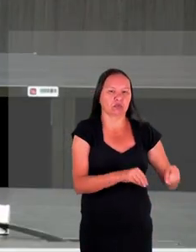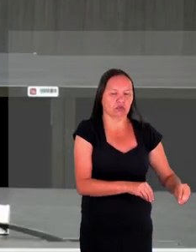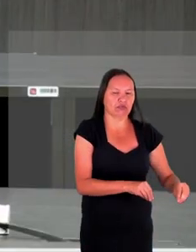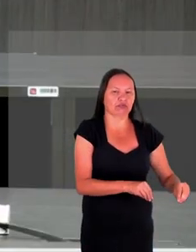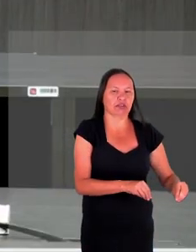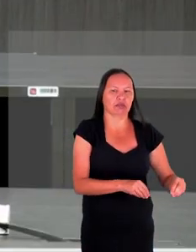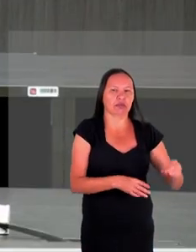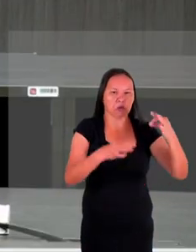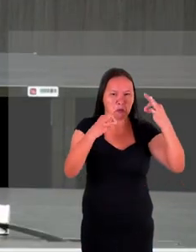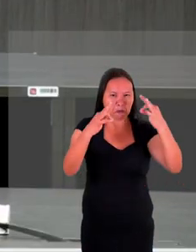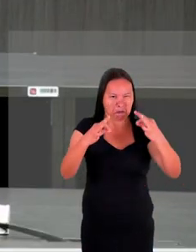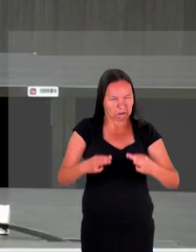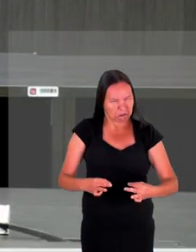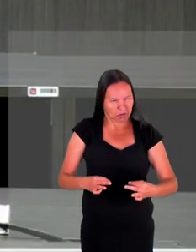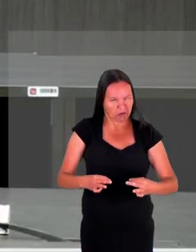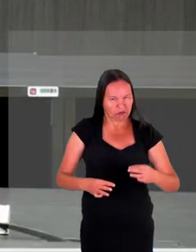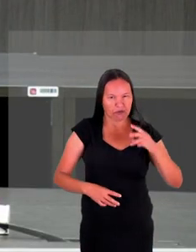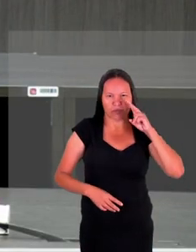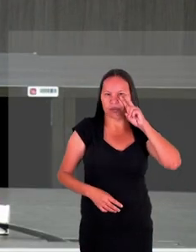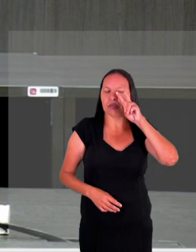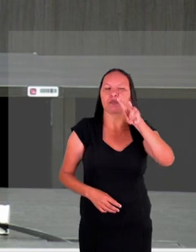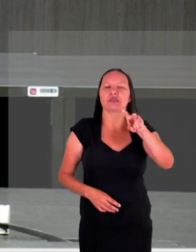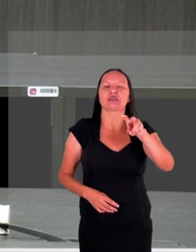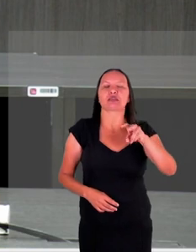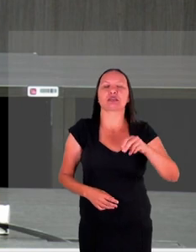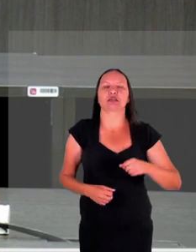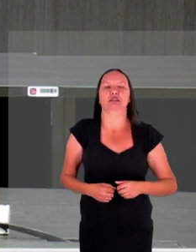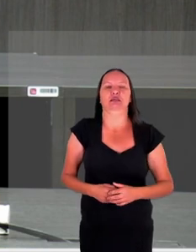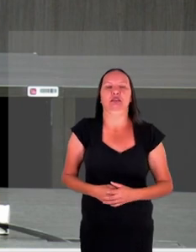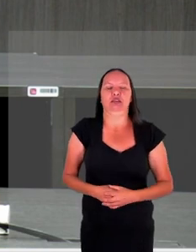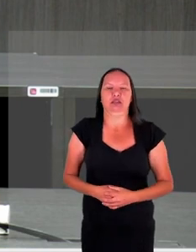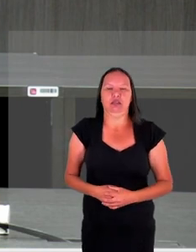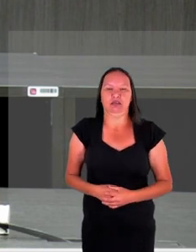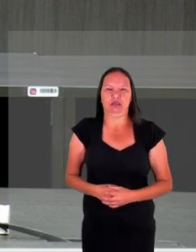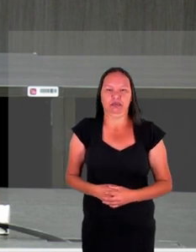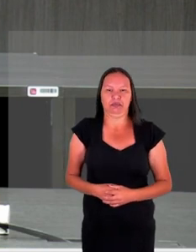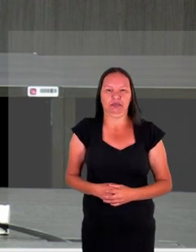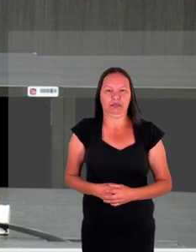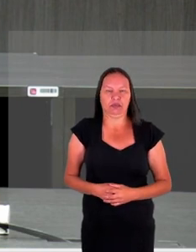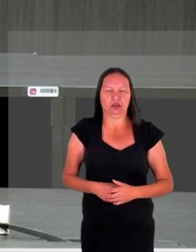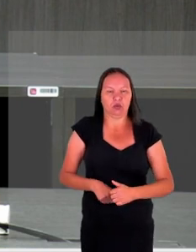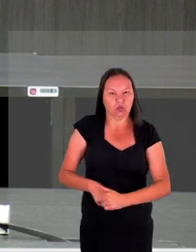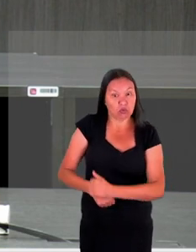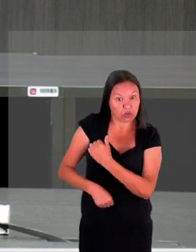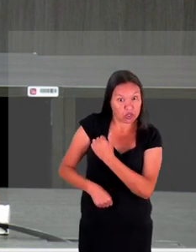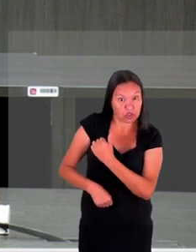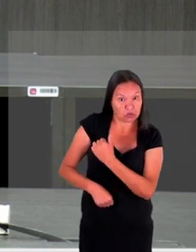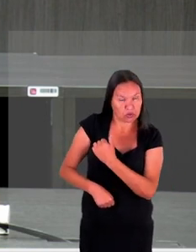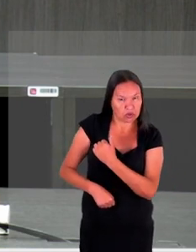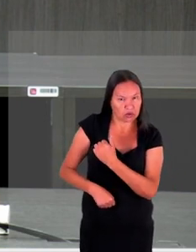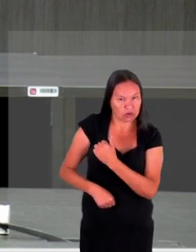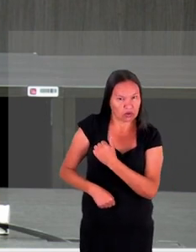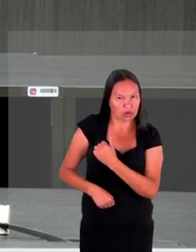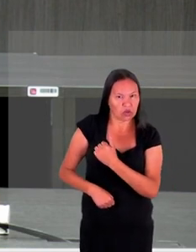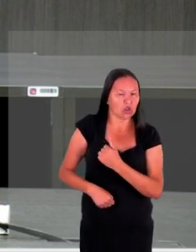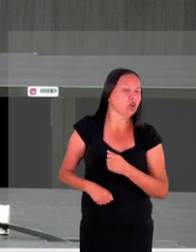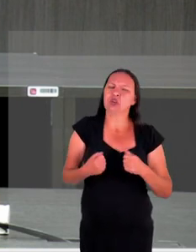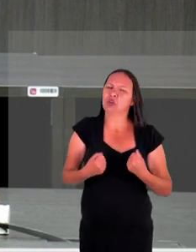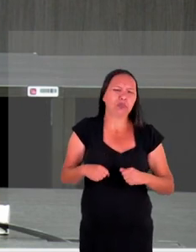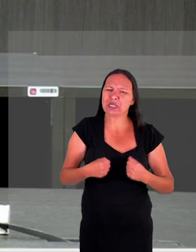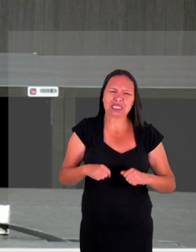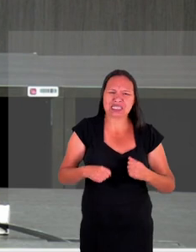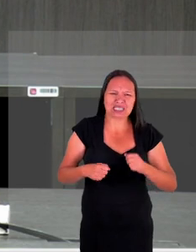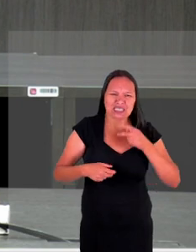perfeito perfeitas observações e essa questão da vítima não poder ser obrigada a falar não tem